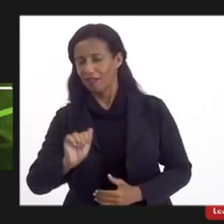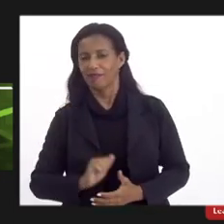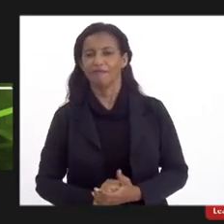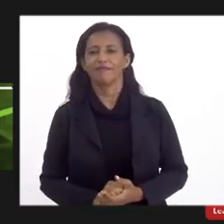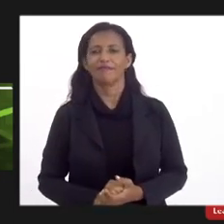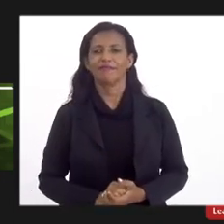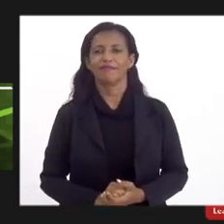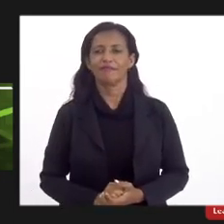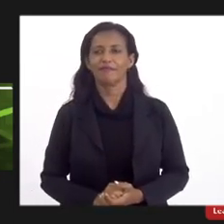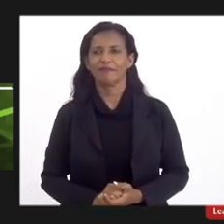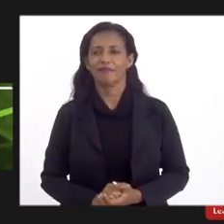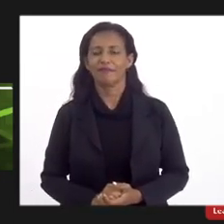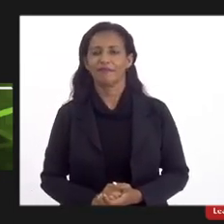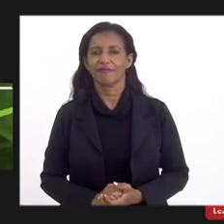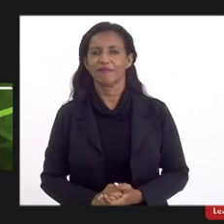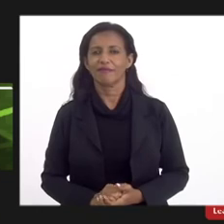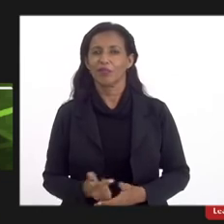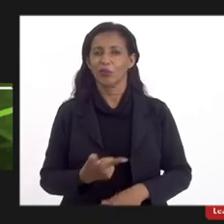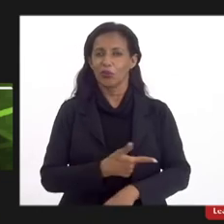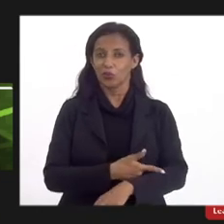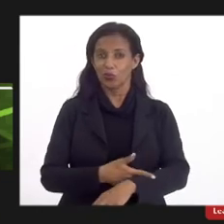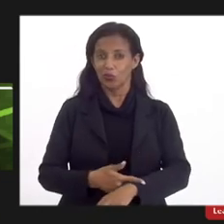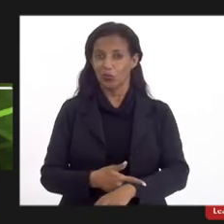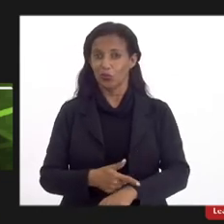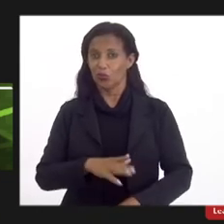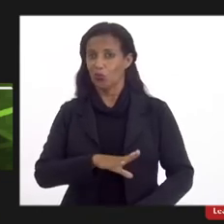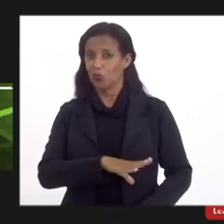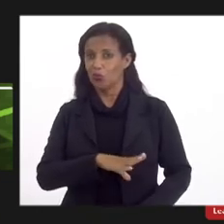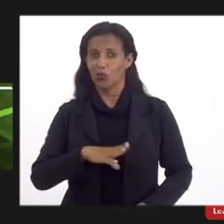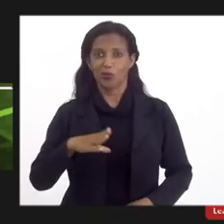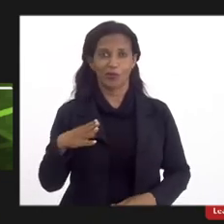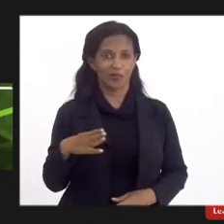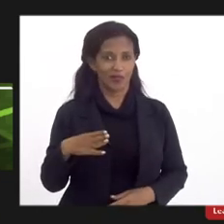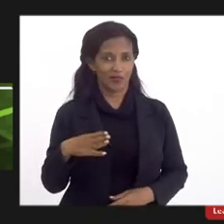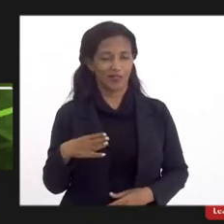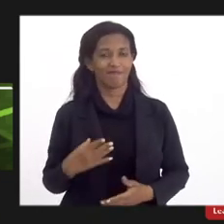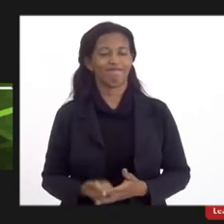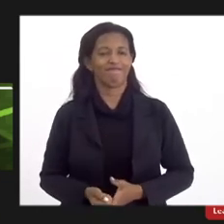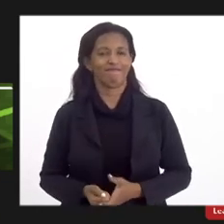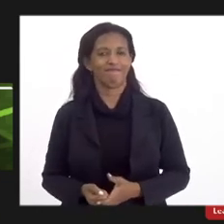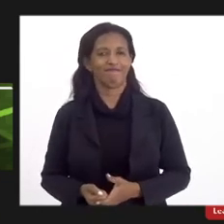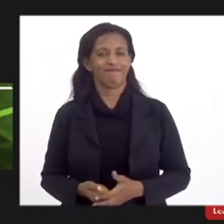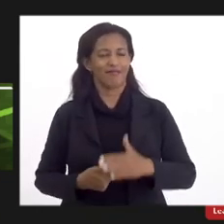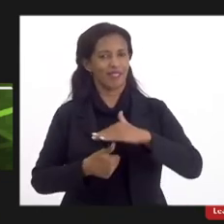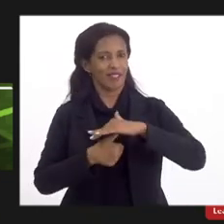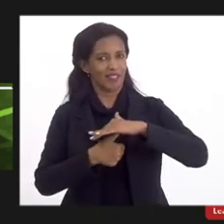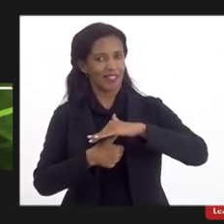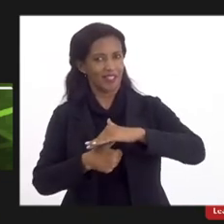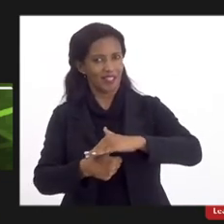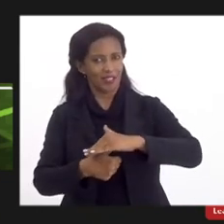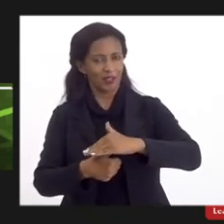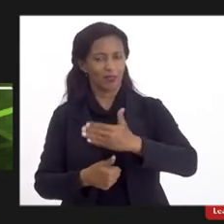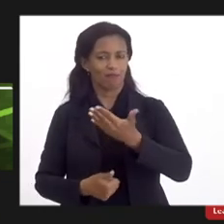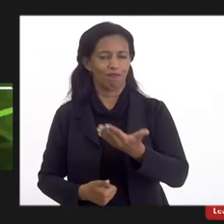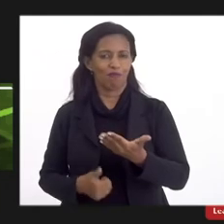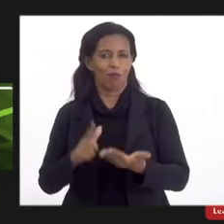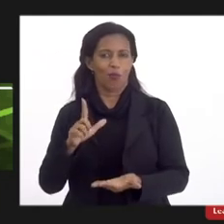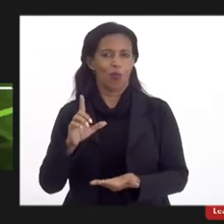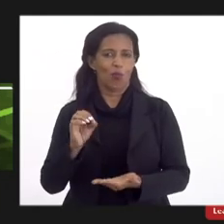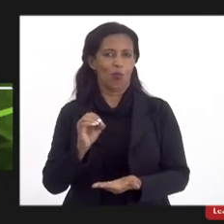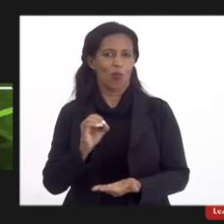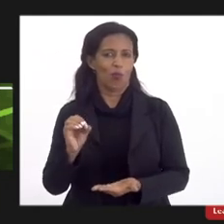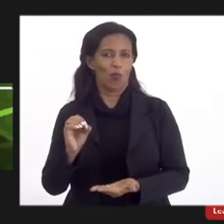um gesto corajoso da reitoria do reitor Lodi